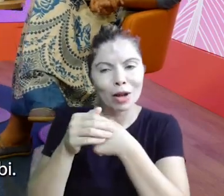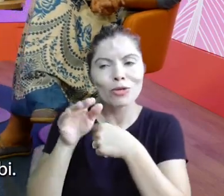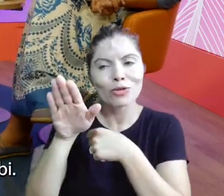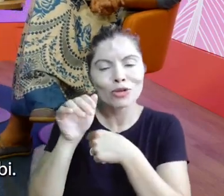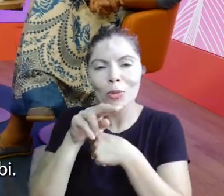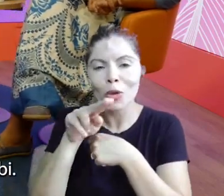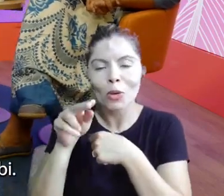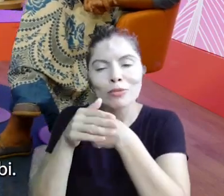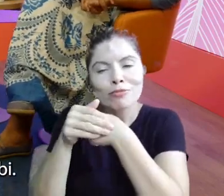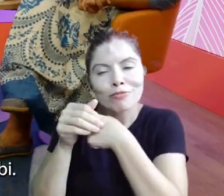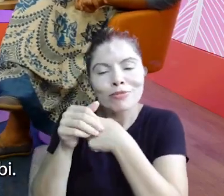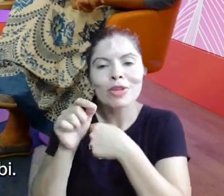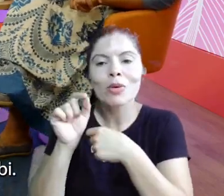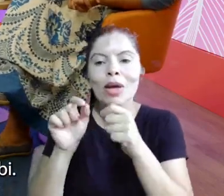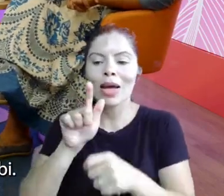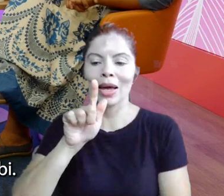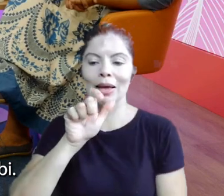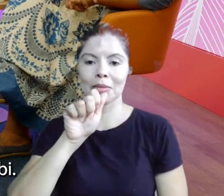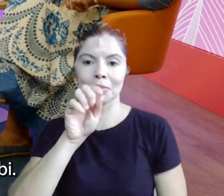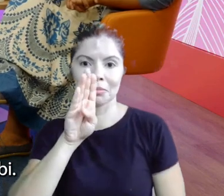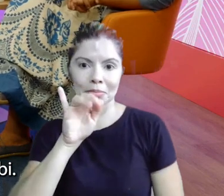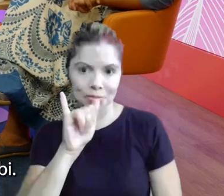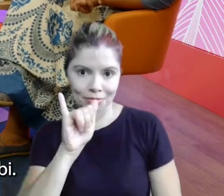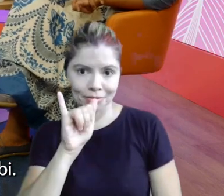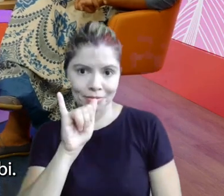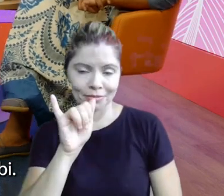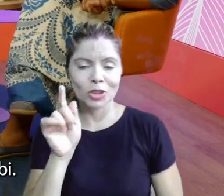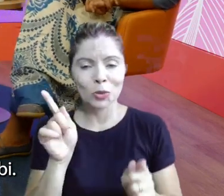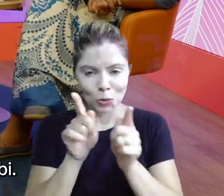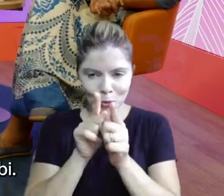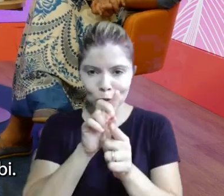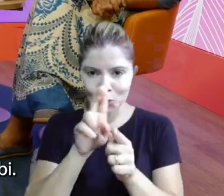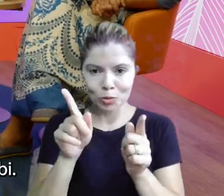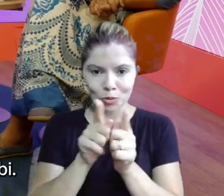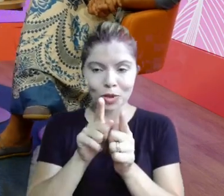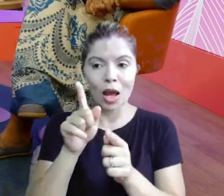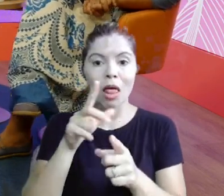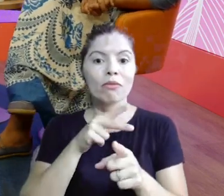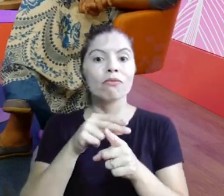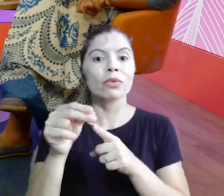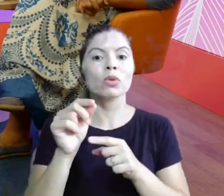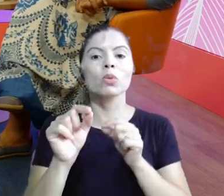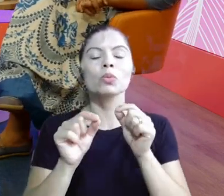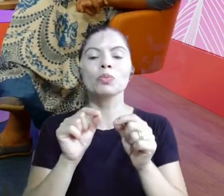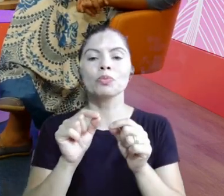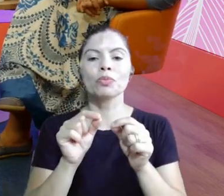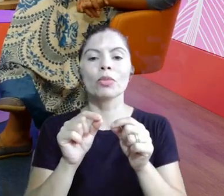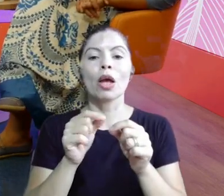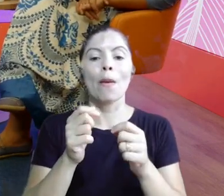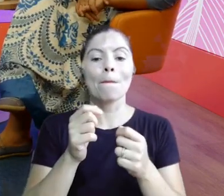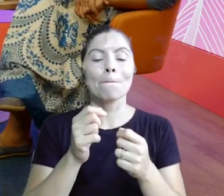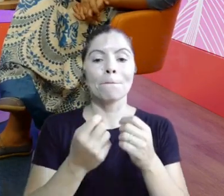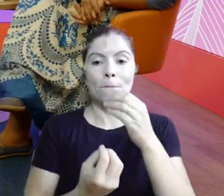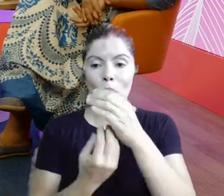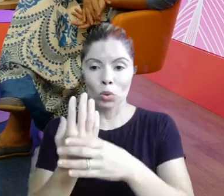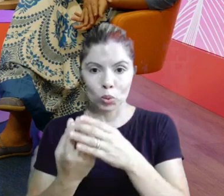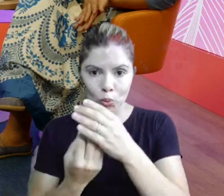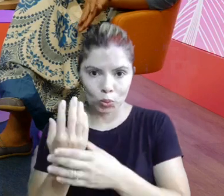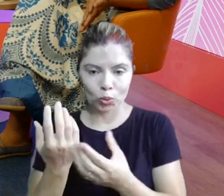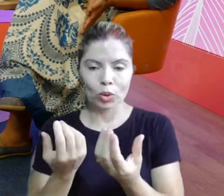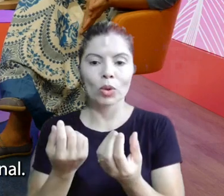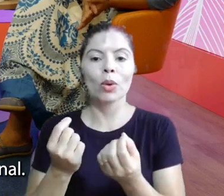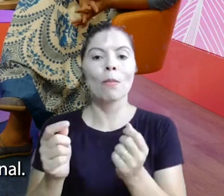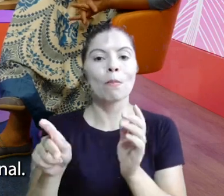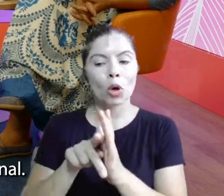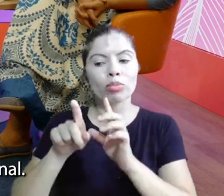carinhosamente chama de Gabi. Eu vou chamar de Gabi. Ela é ganhadora na categoria produtora